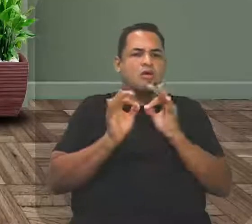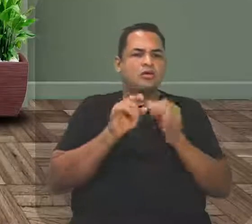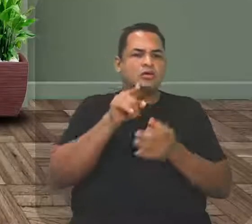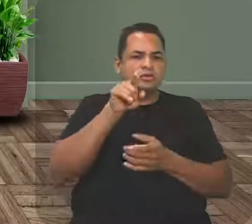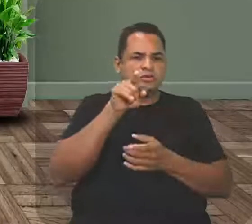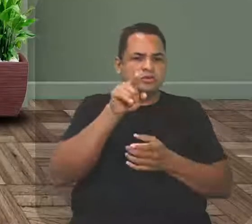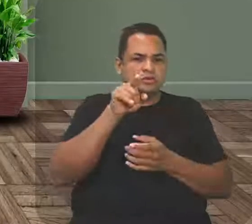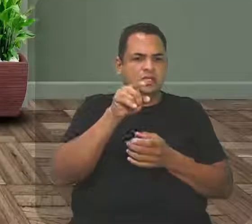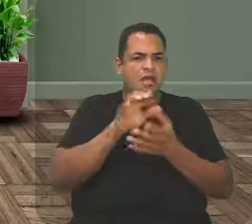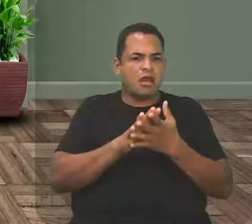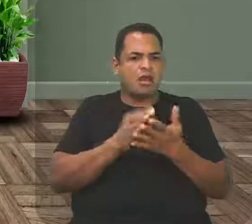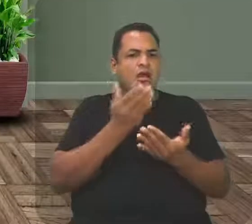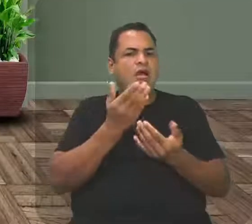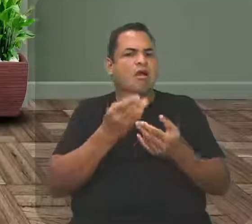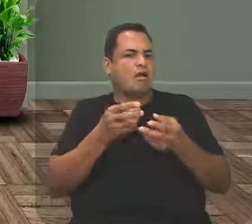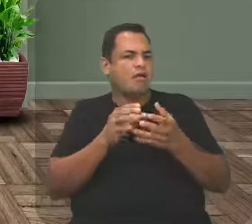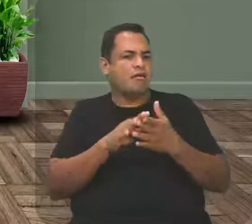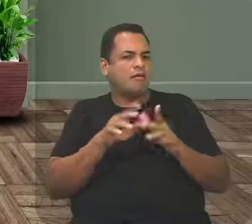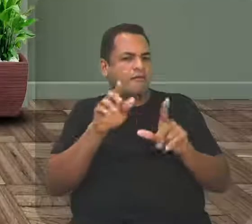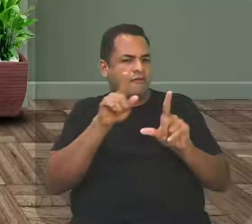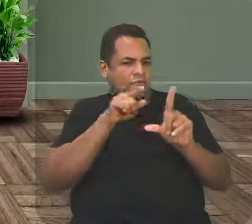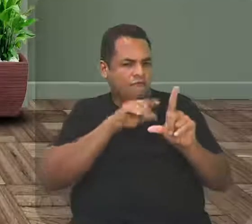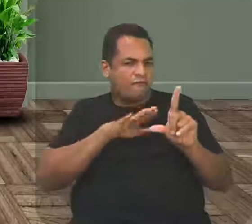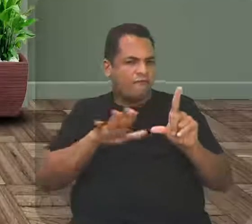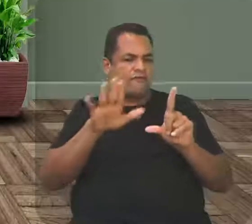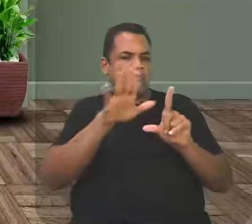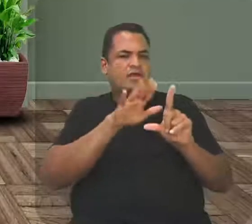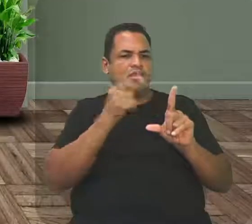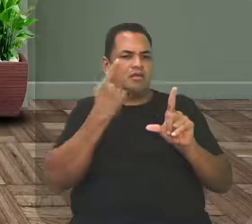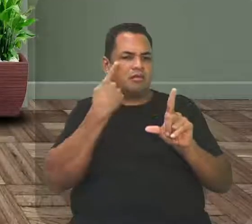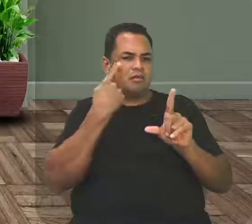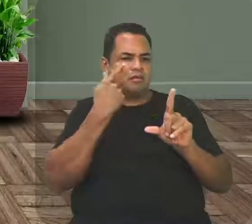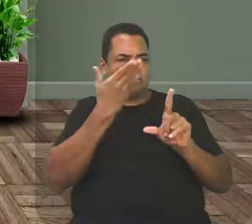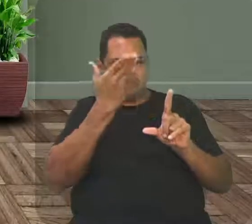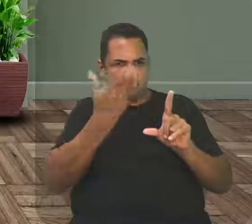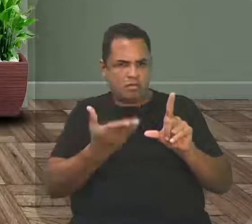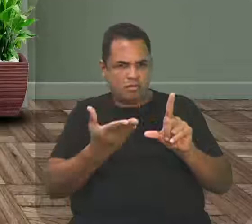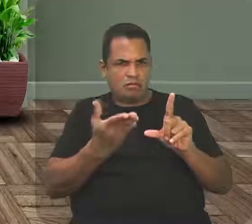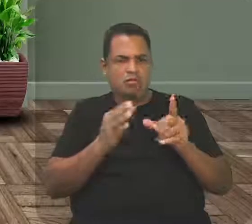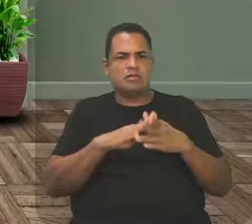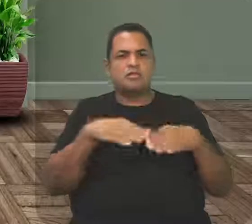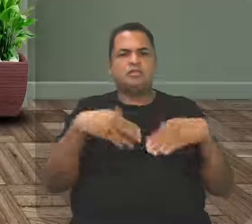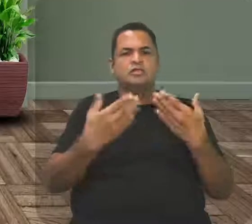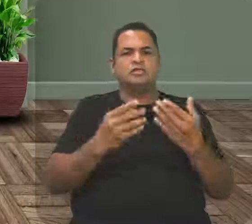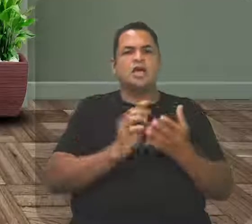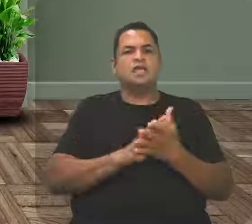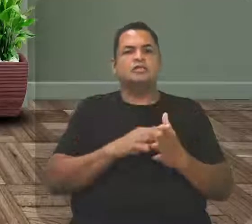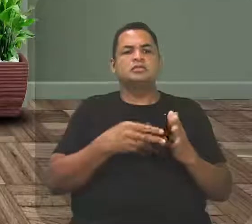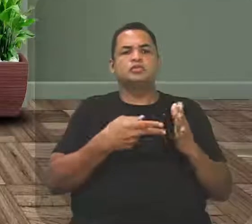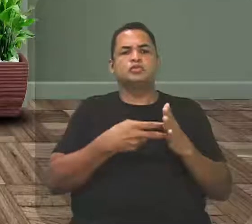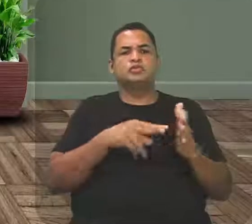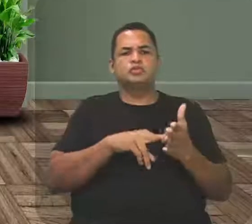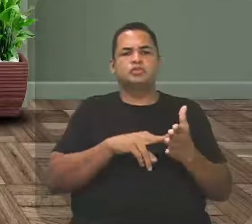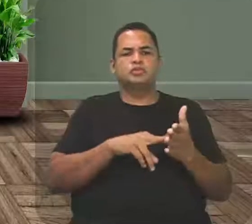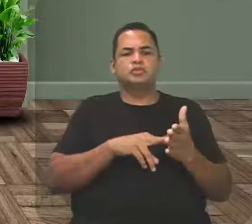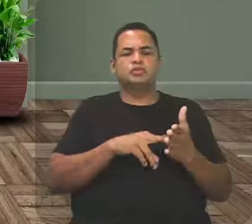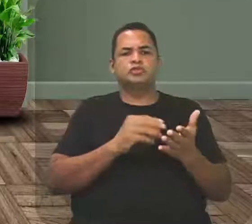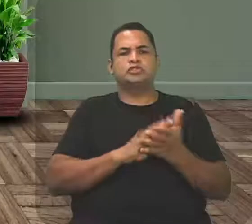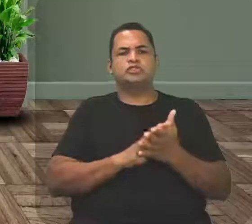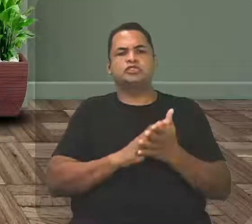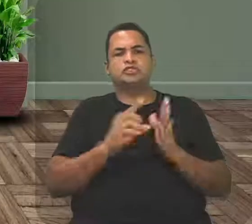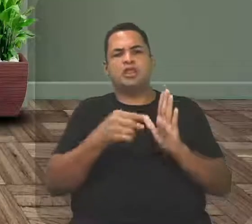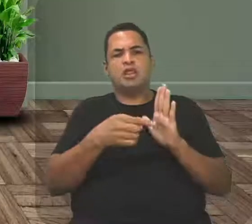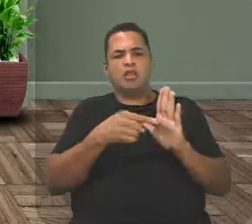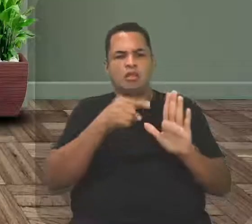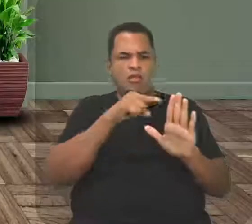que está aí assistindo essa aula, depois de rever aí a questão do sentido figurado, depois de rever o conceito de